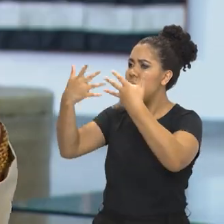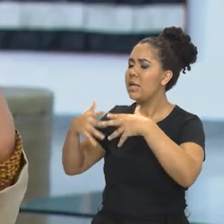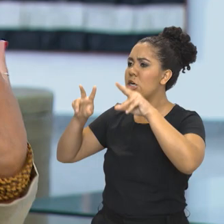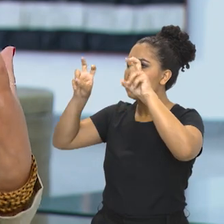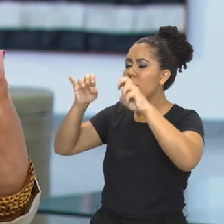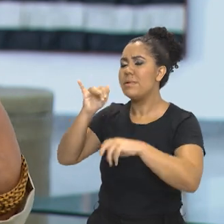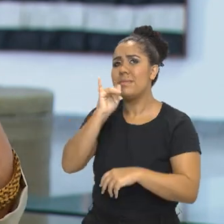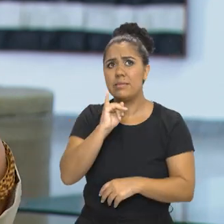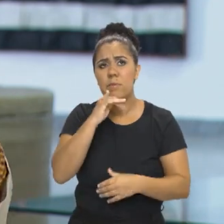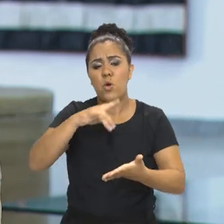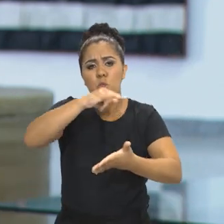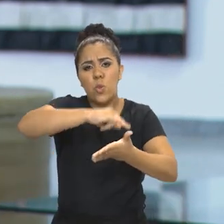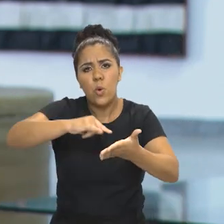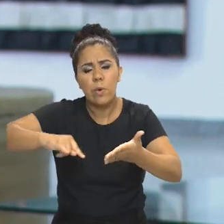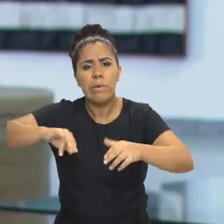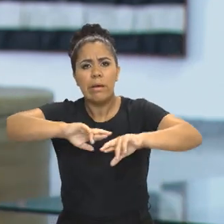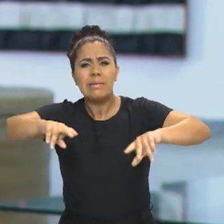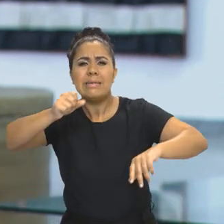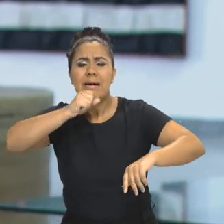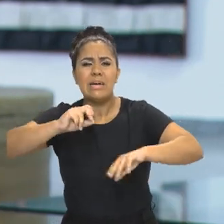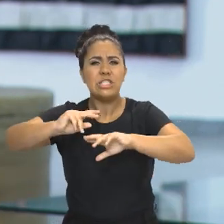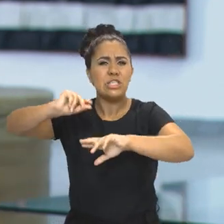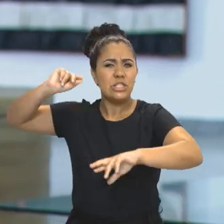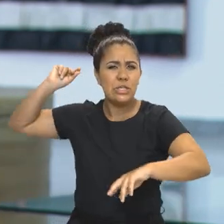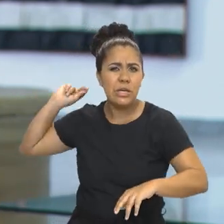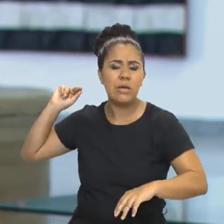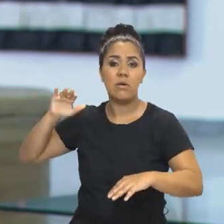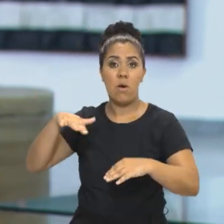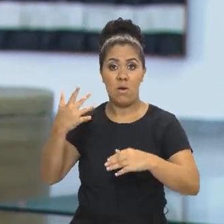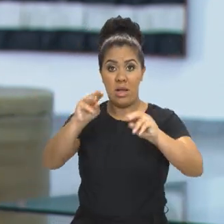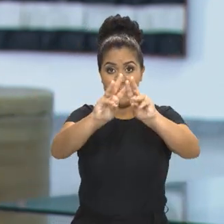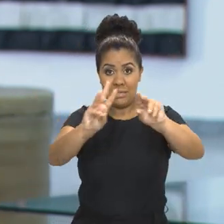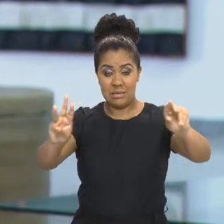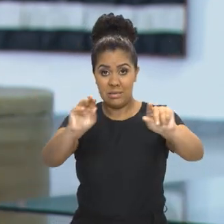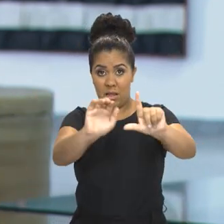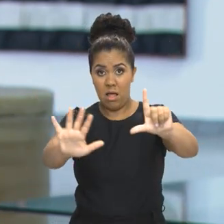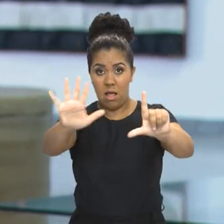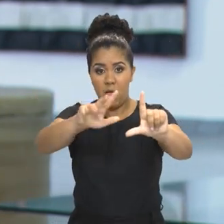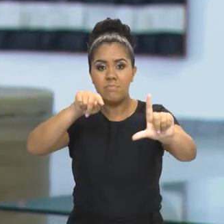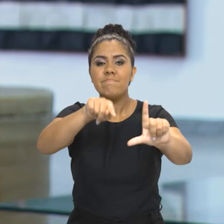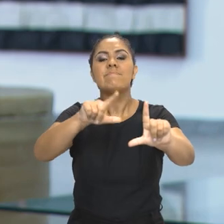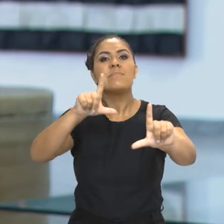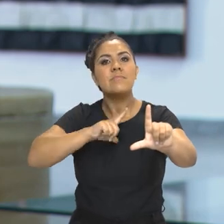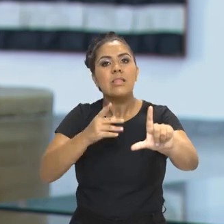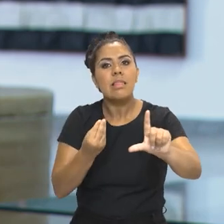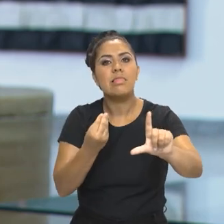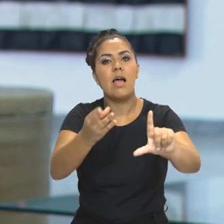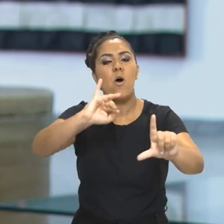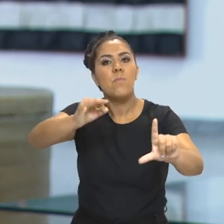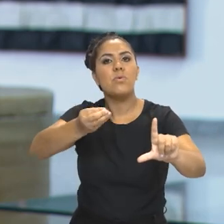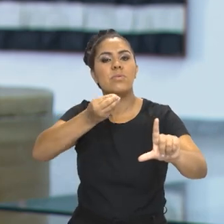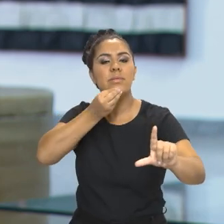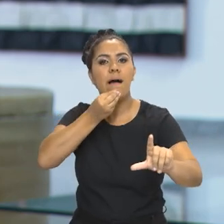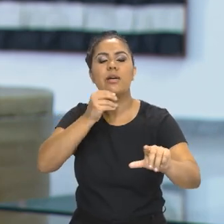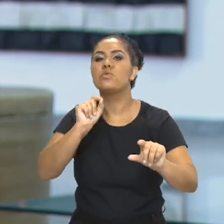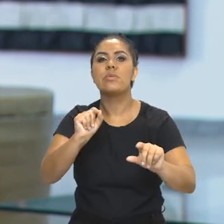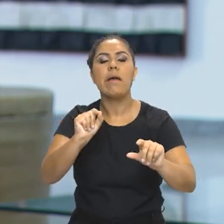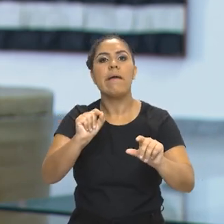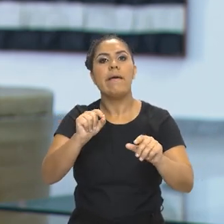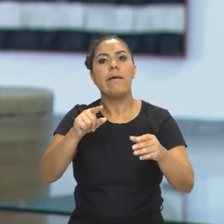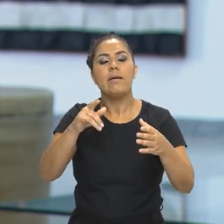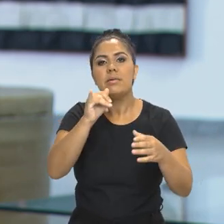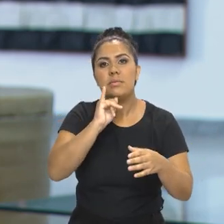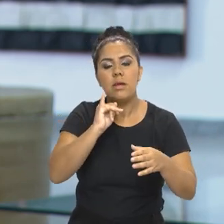os documentos muito antigos. Então, a Brasiliana, ela permite não só a divulgação desse acervo, mas é também uma política de